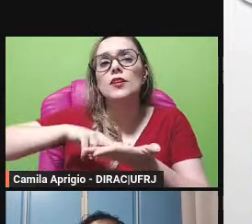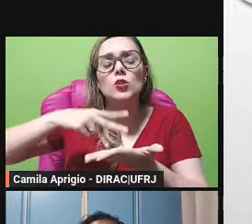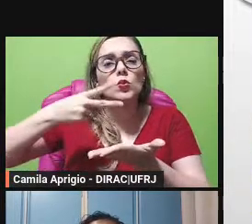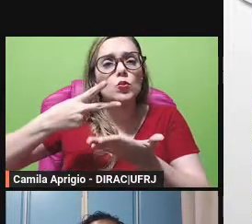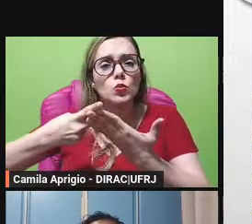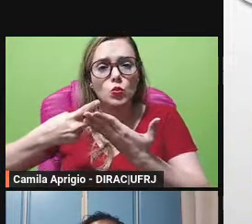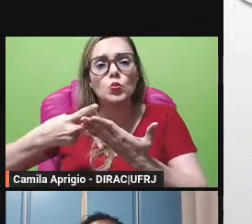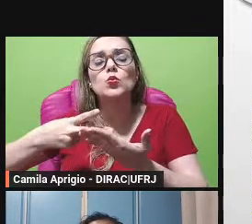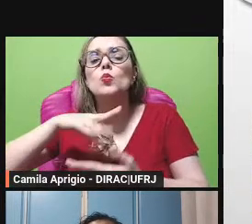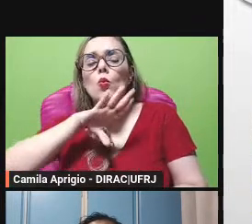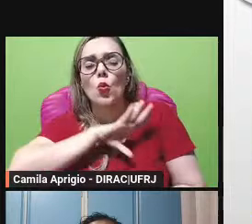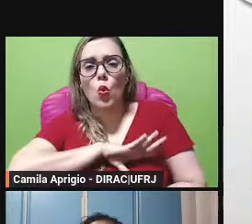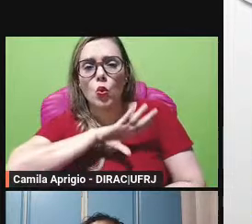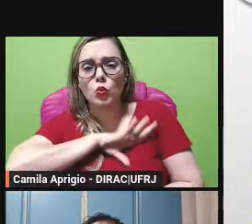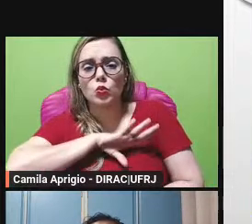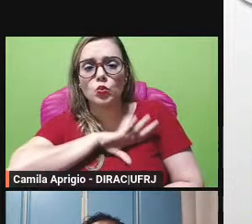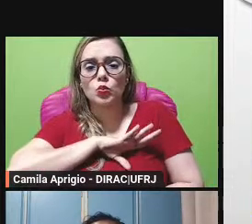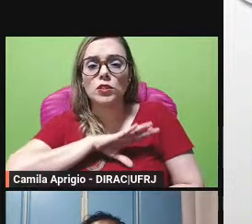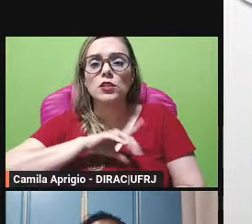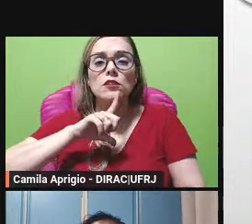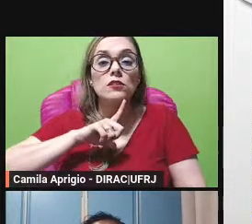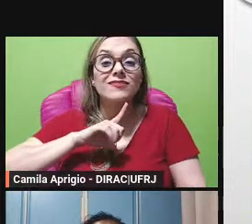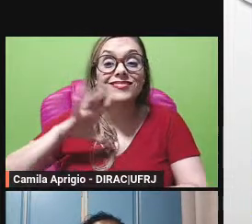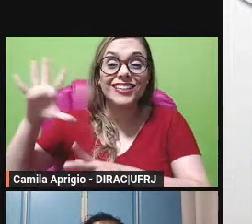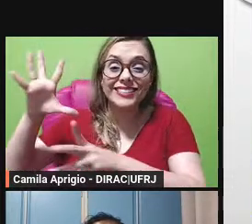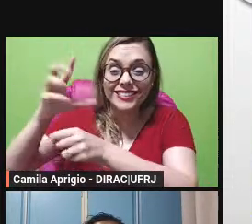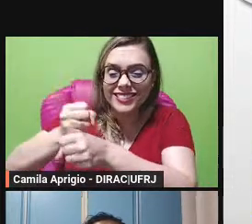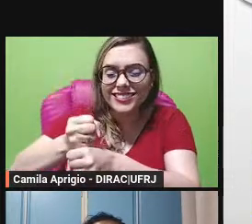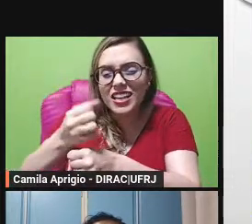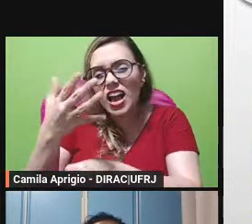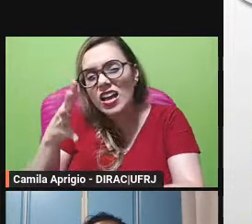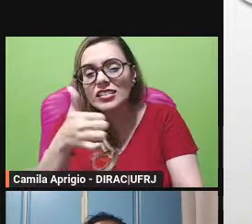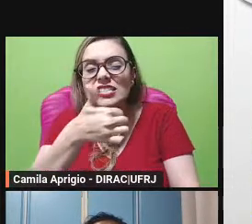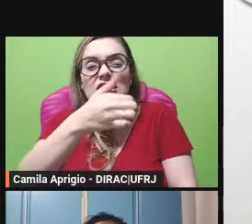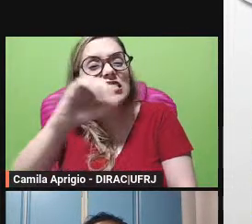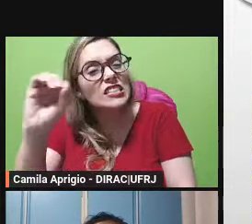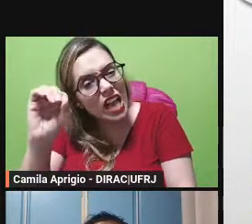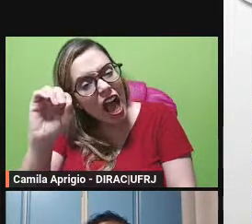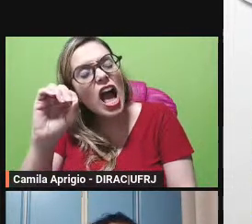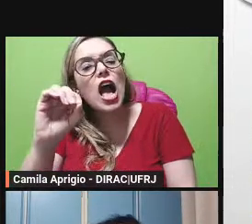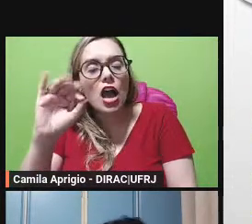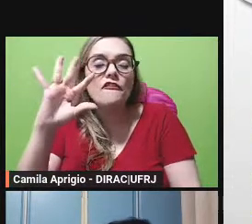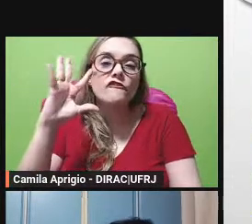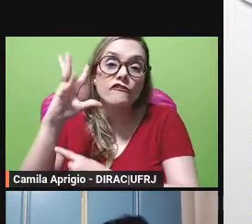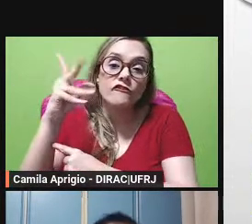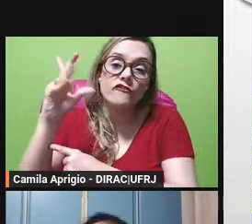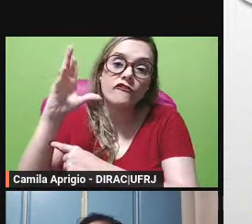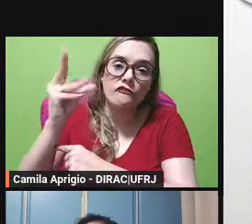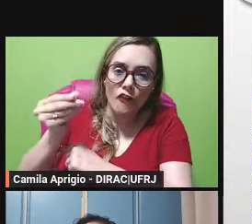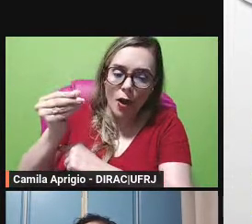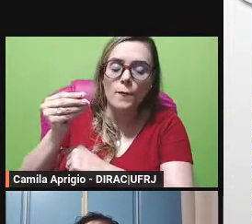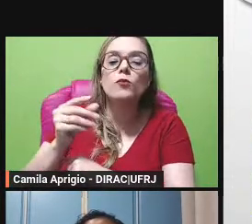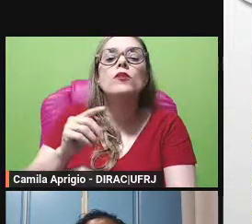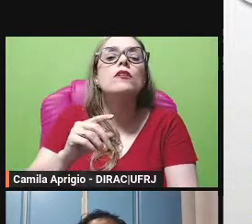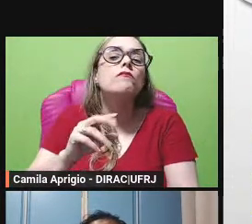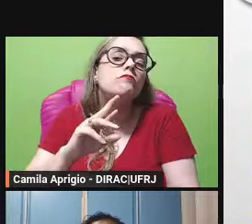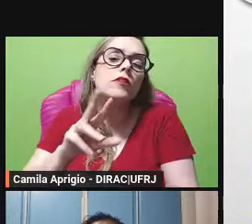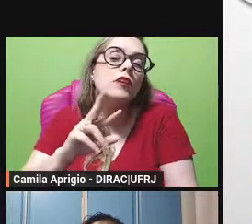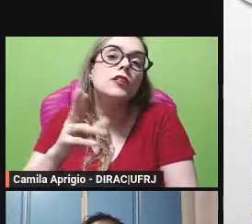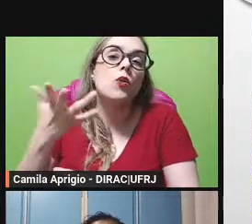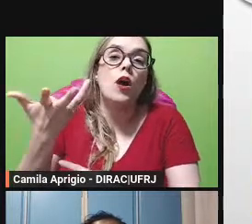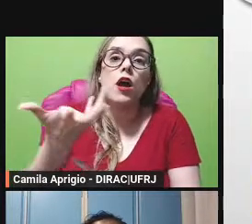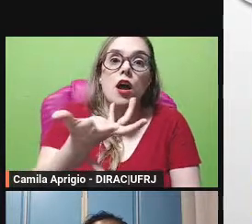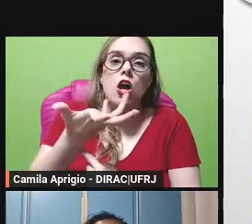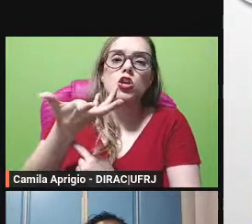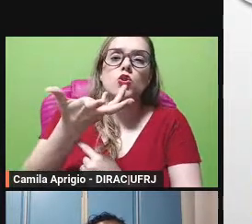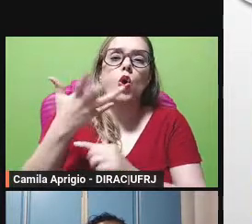mais de 100 fábulas de La Fontaine uma antologia não traz os textos completos